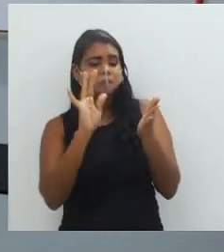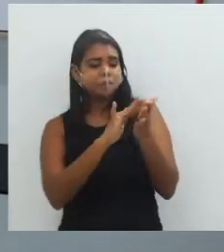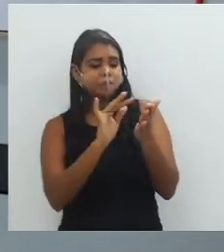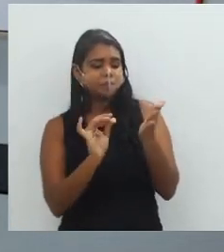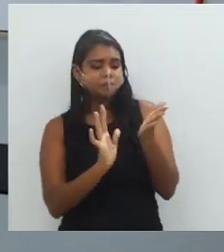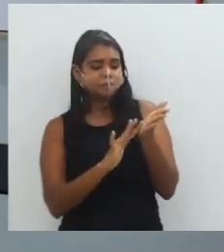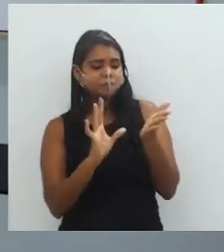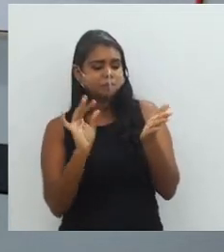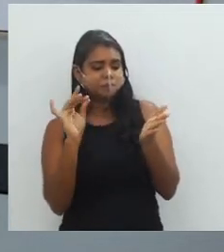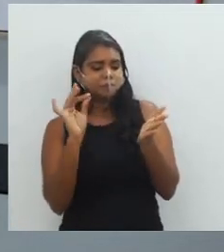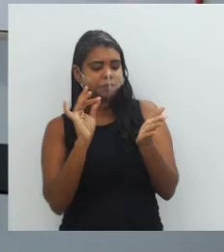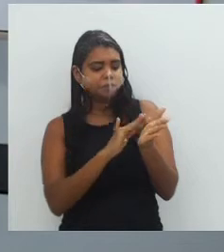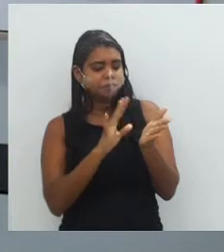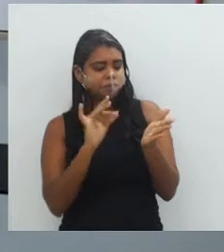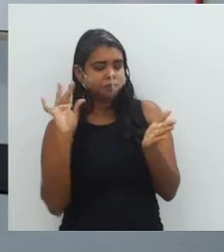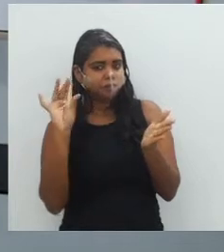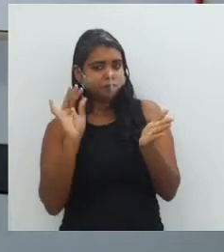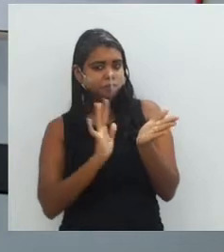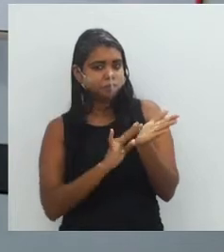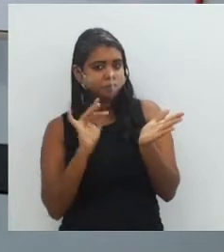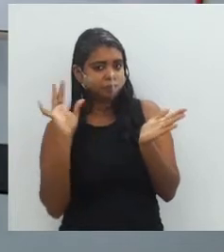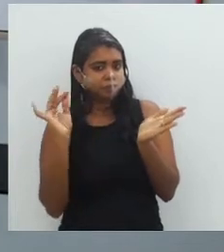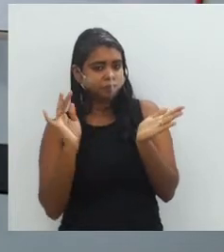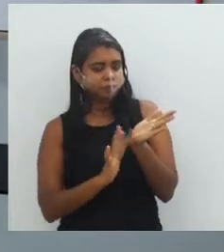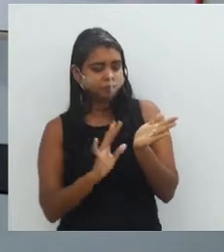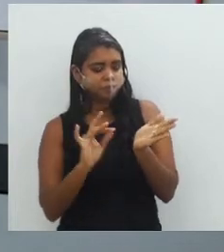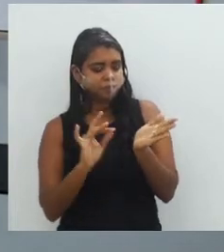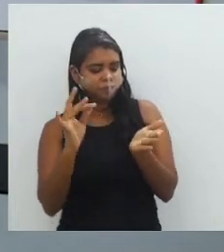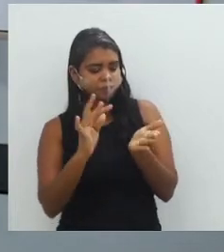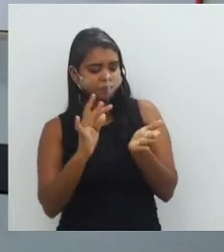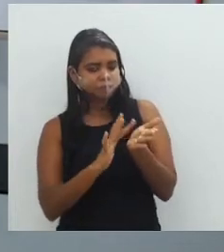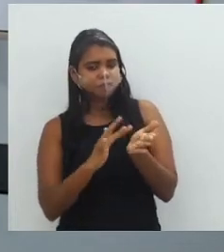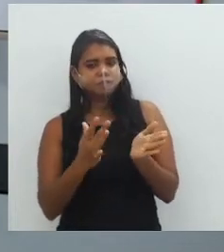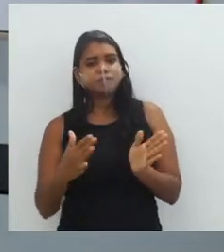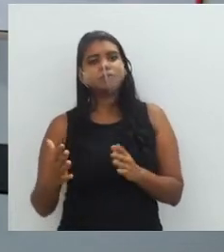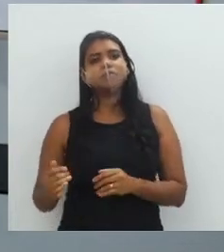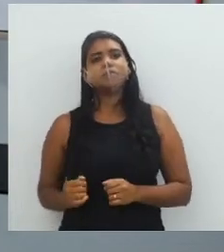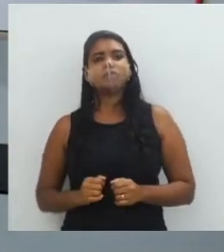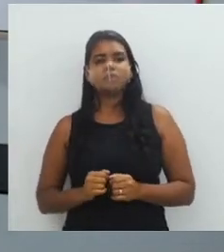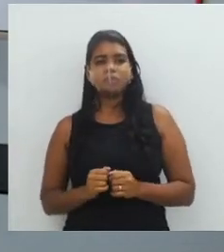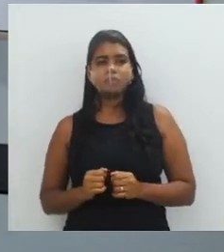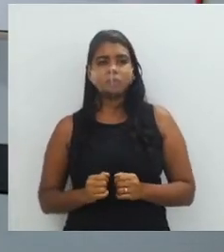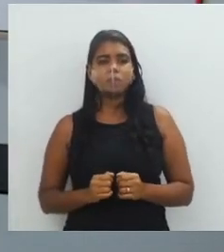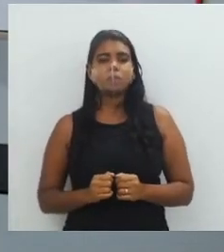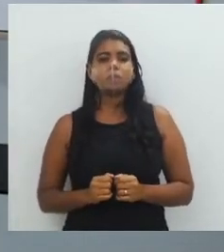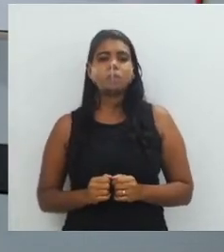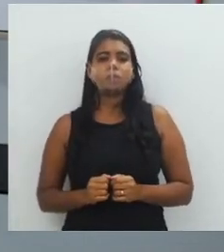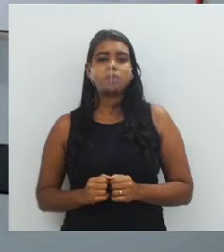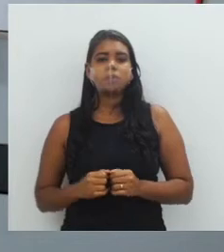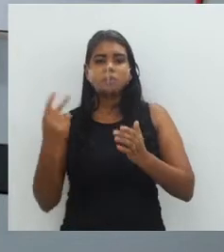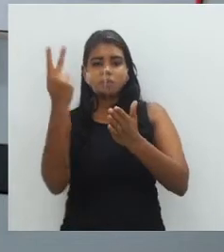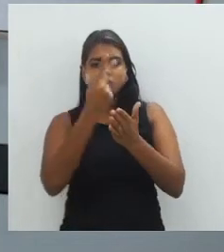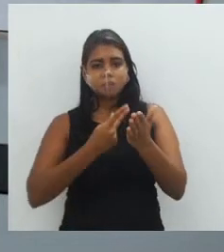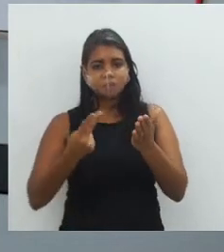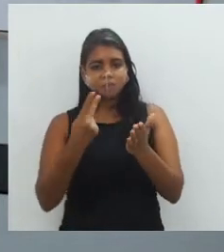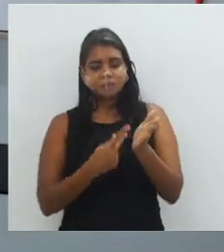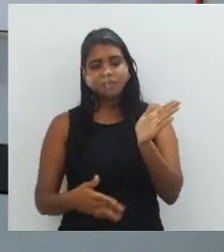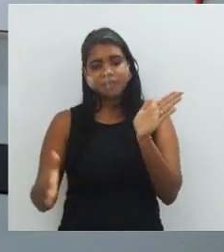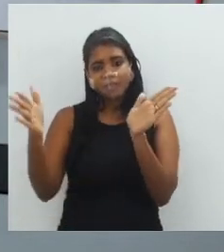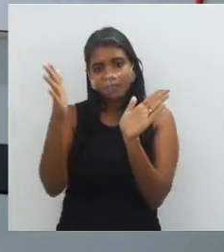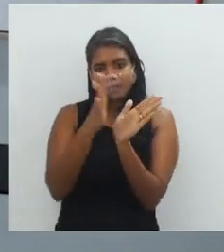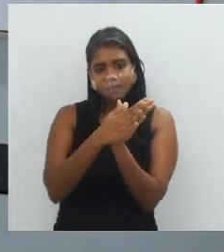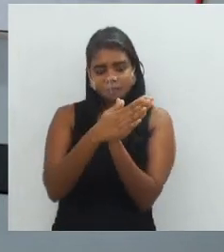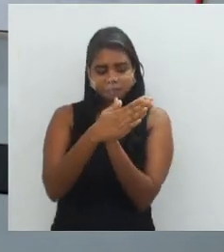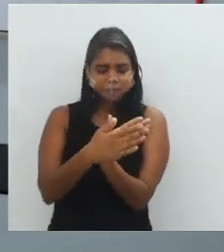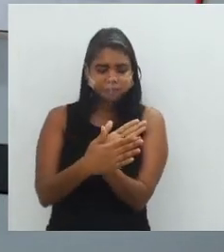naquela superfície onde vai ser feita a obra de arte. A gravura, onde um desenho, ele é gravado,